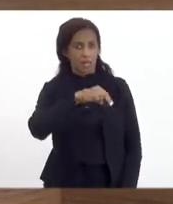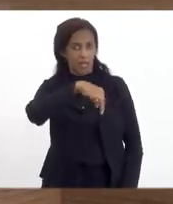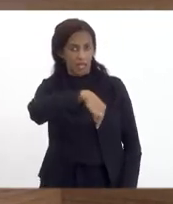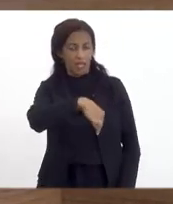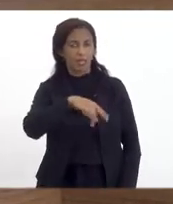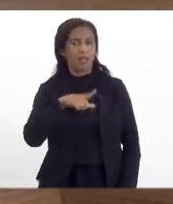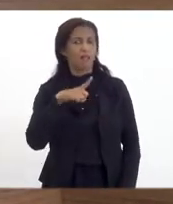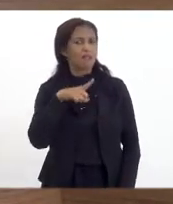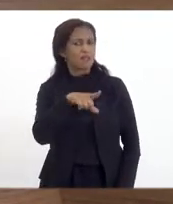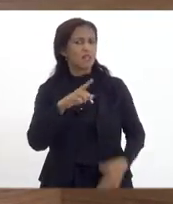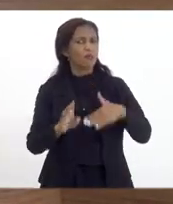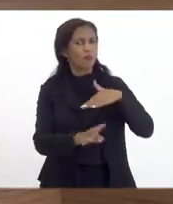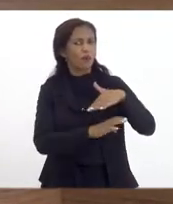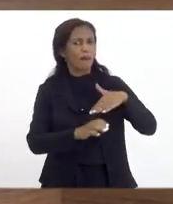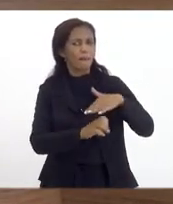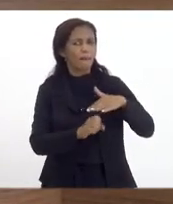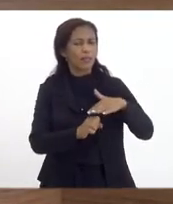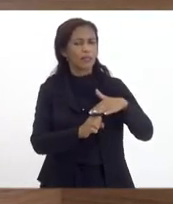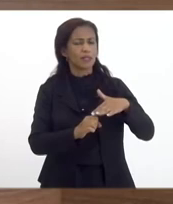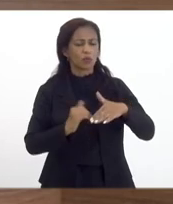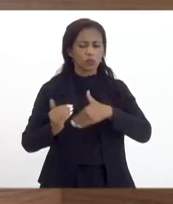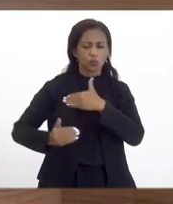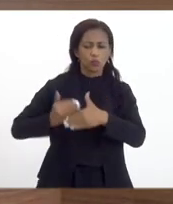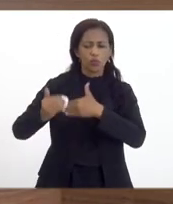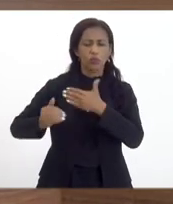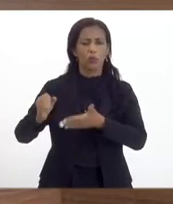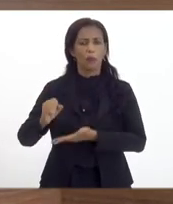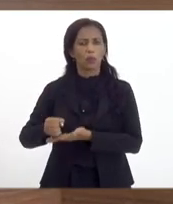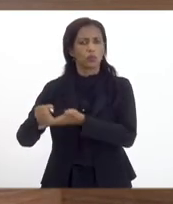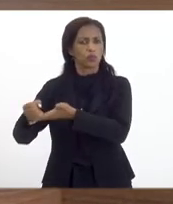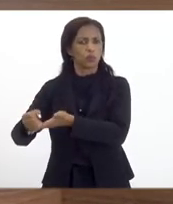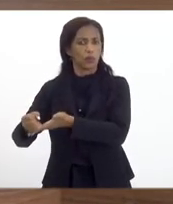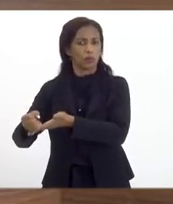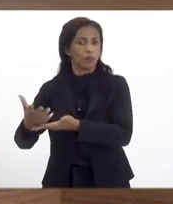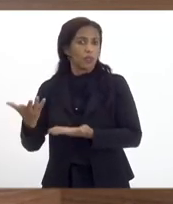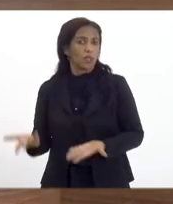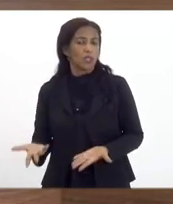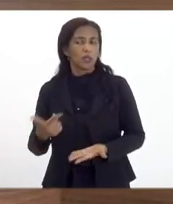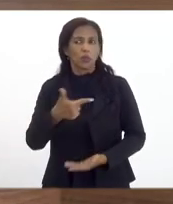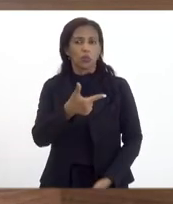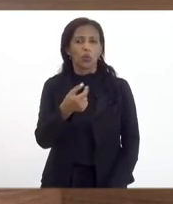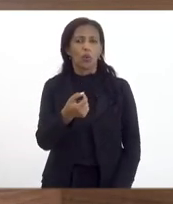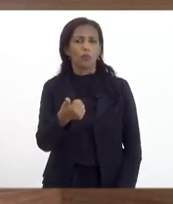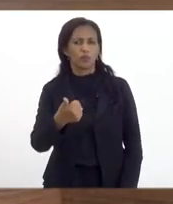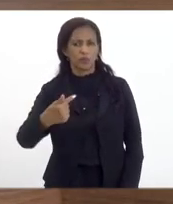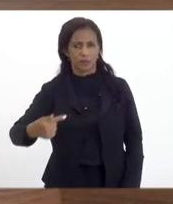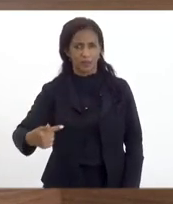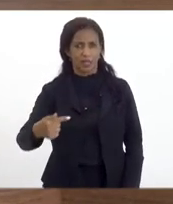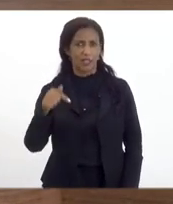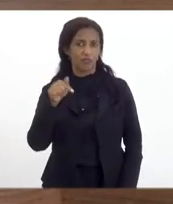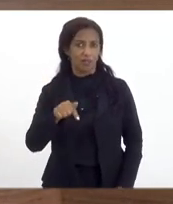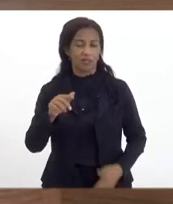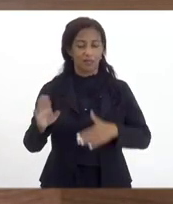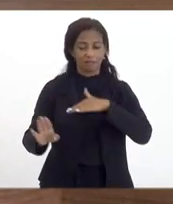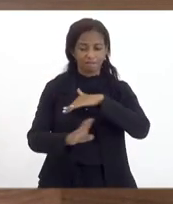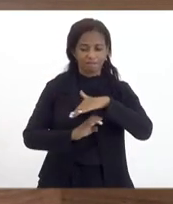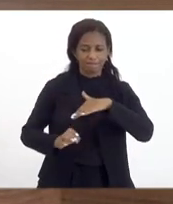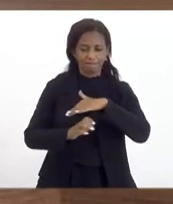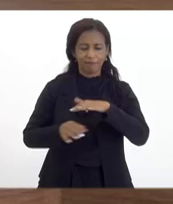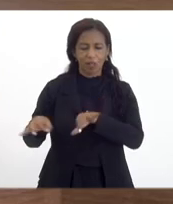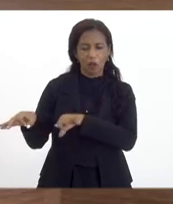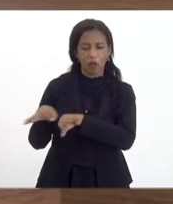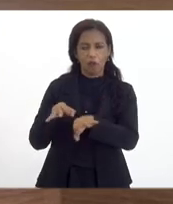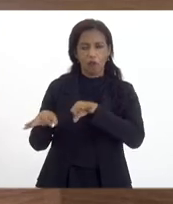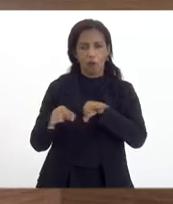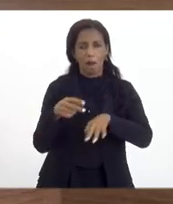ela sempre foi uma empresa engajada no desenvolvimento sustentável. Então, em 2017, ela idealizou a formação